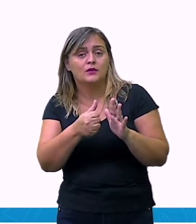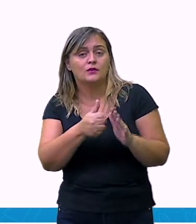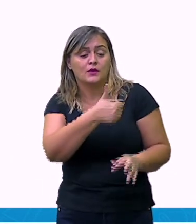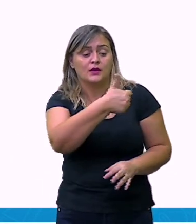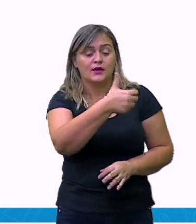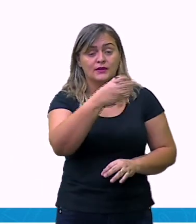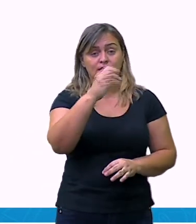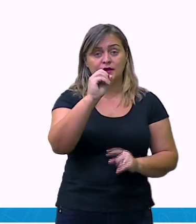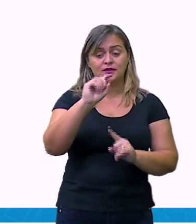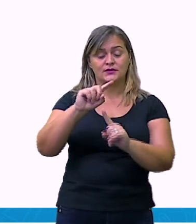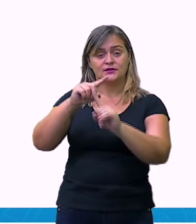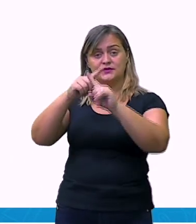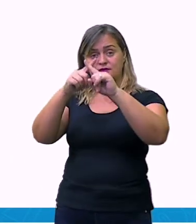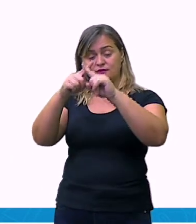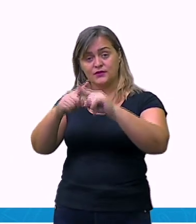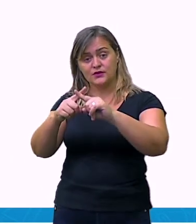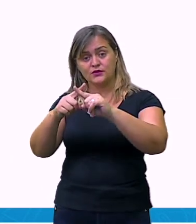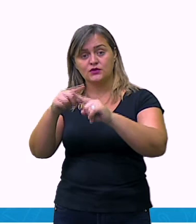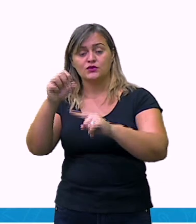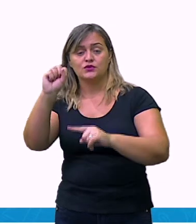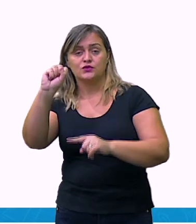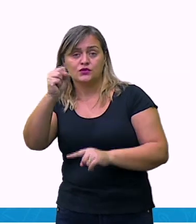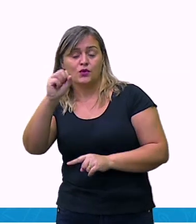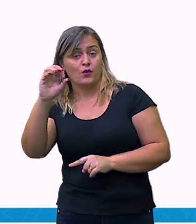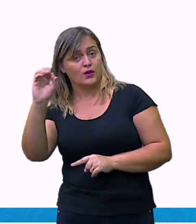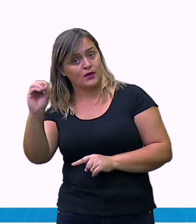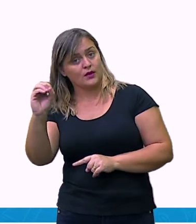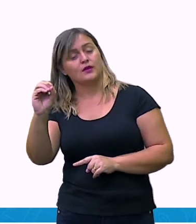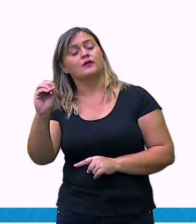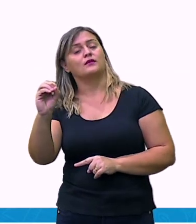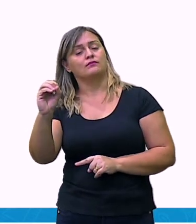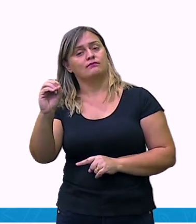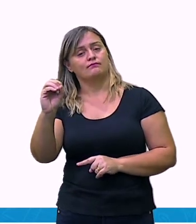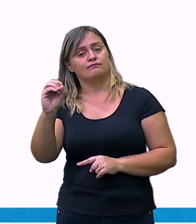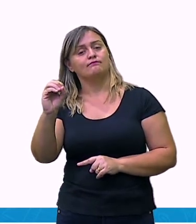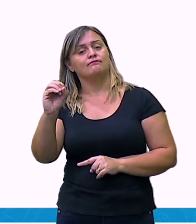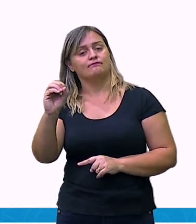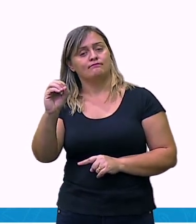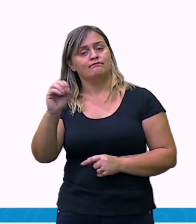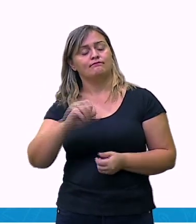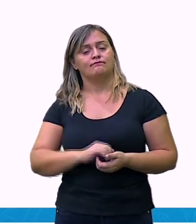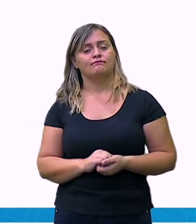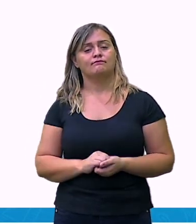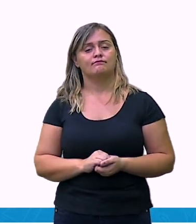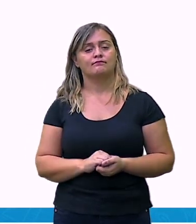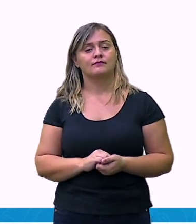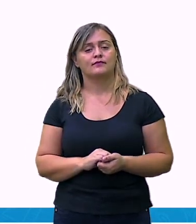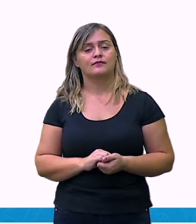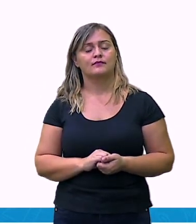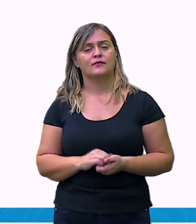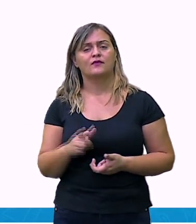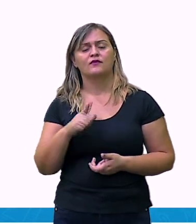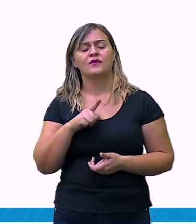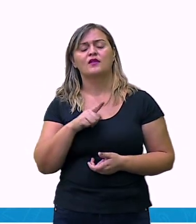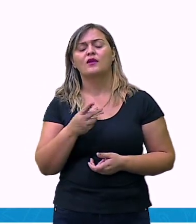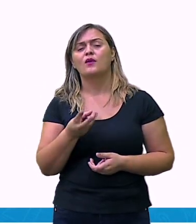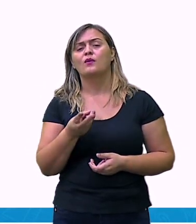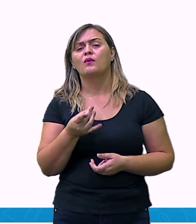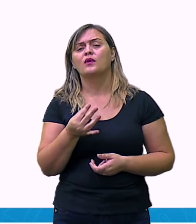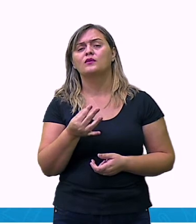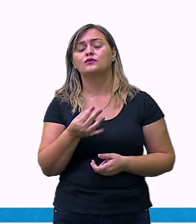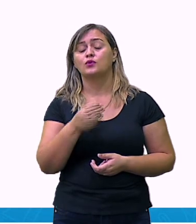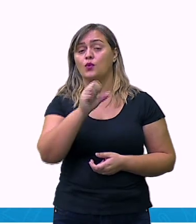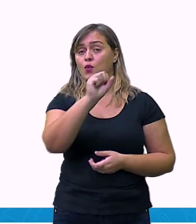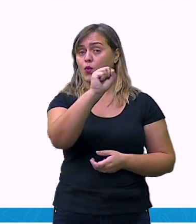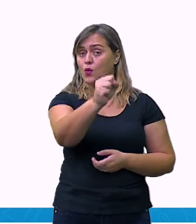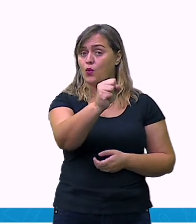Certo? Eu vou multiplicar dez vezes oitenta. Vou chegar a que resultado? A oitocentos.